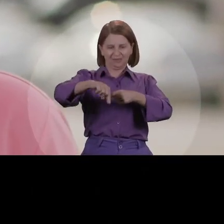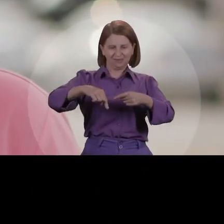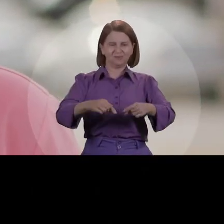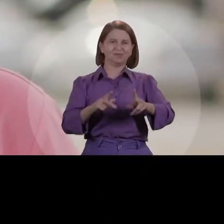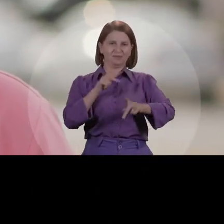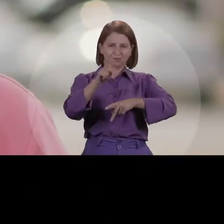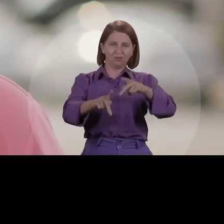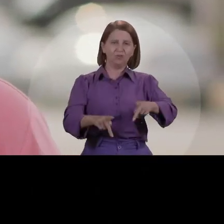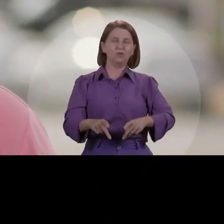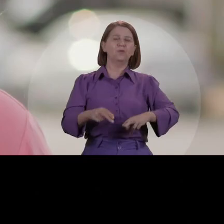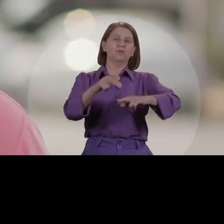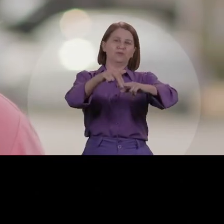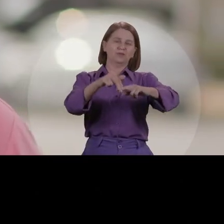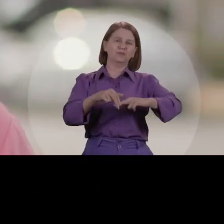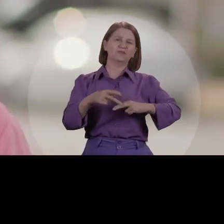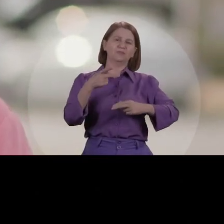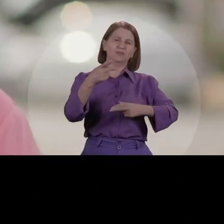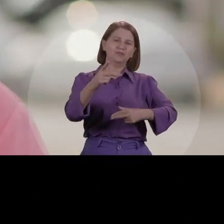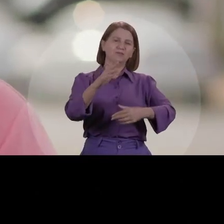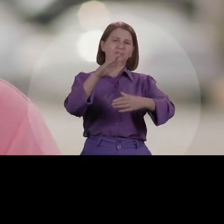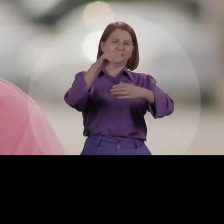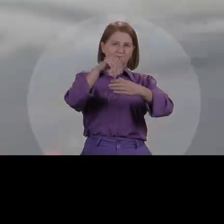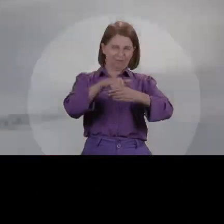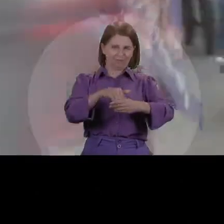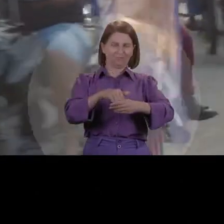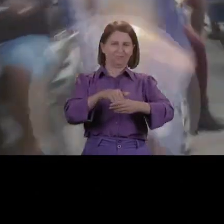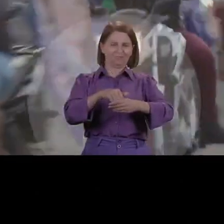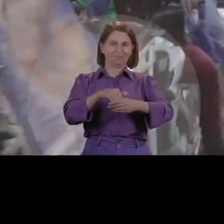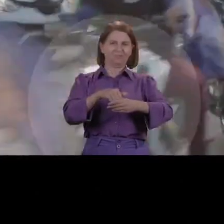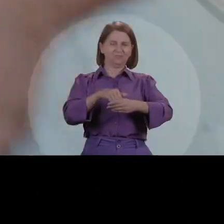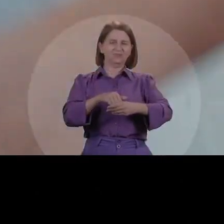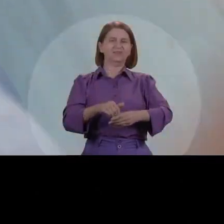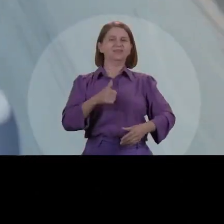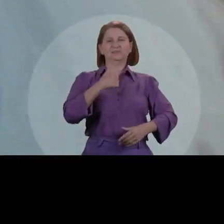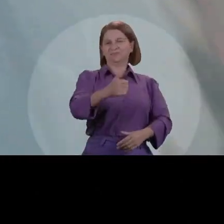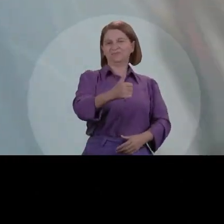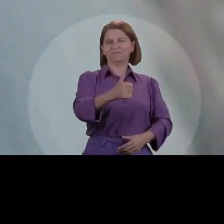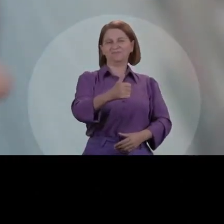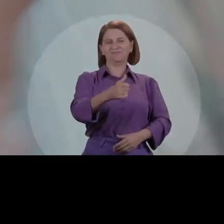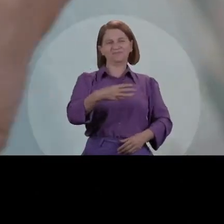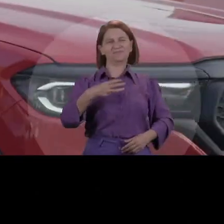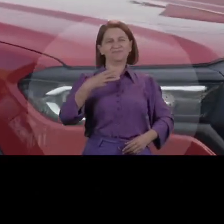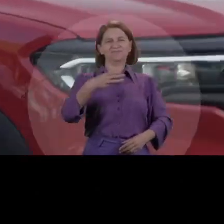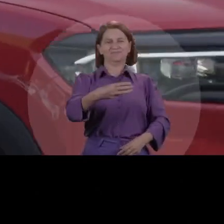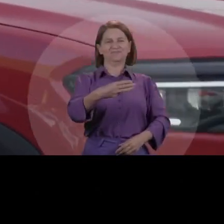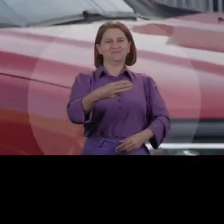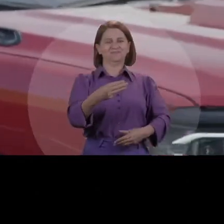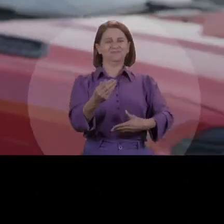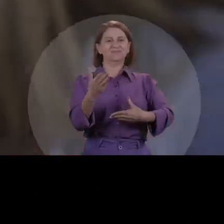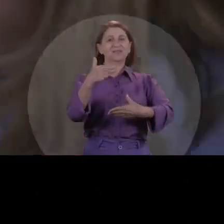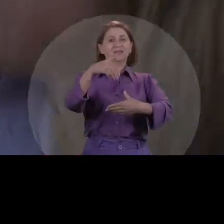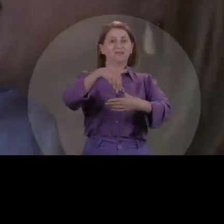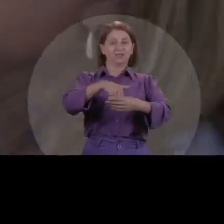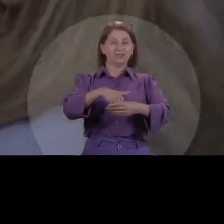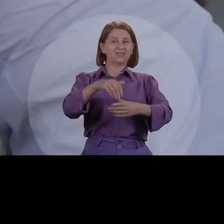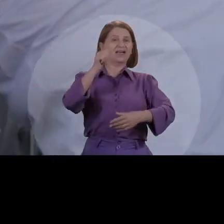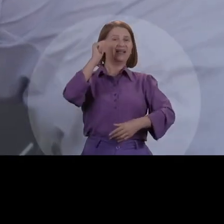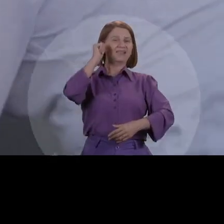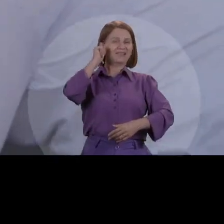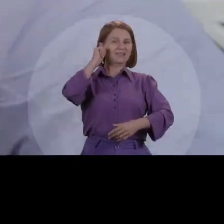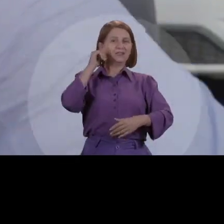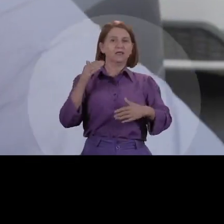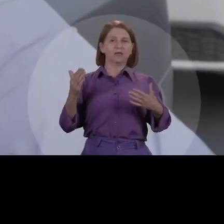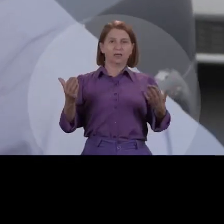Para isso, eu peço a confiança do seu voto. Digite um, digite o três, porque a